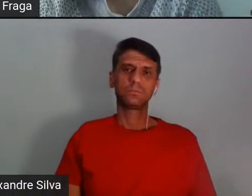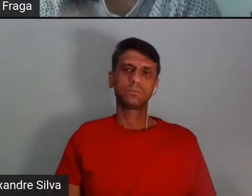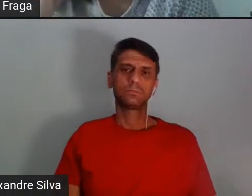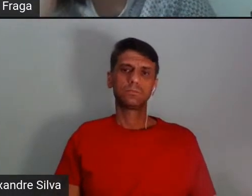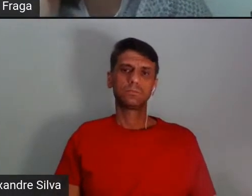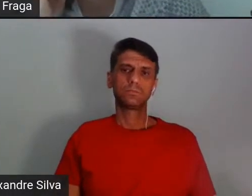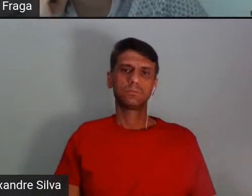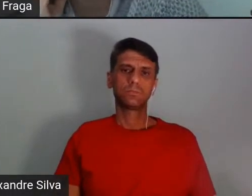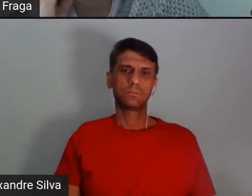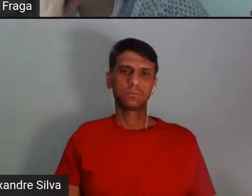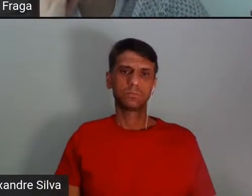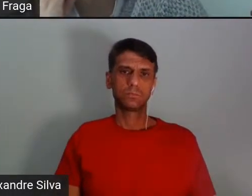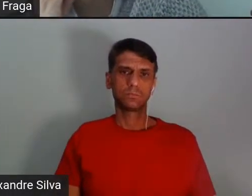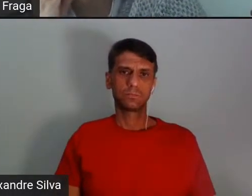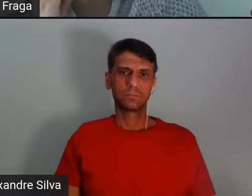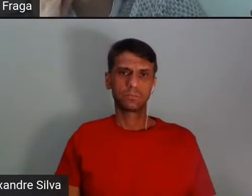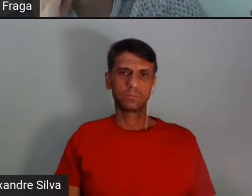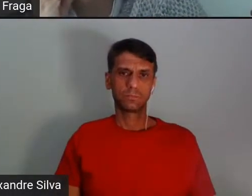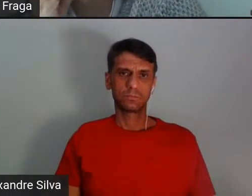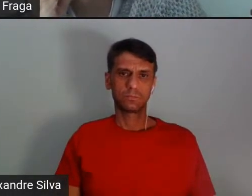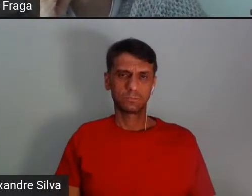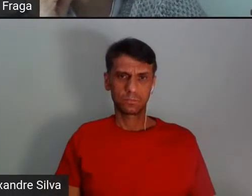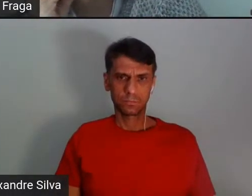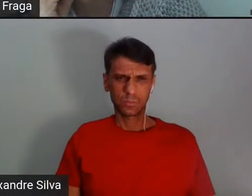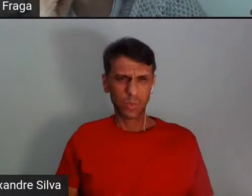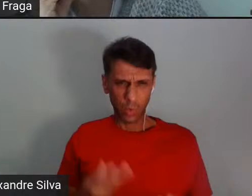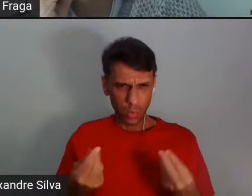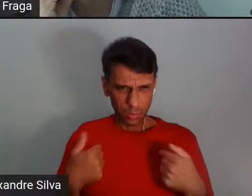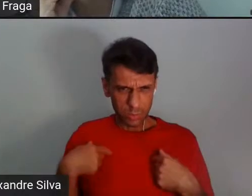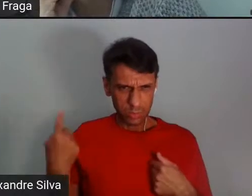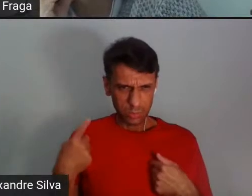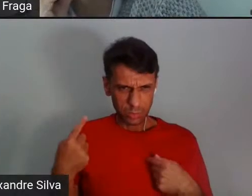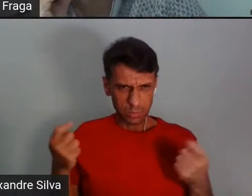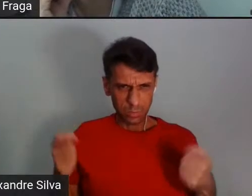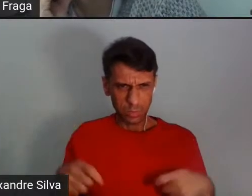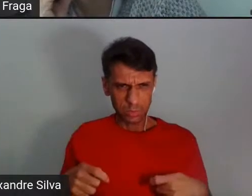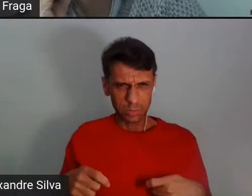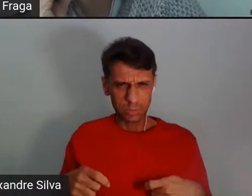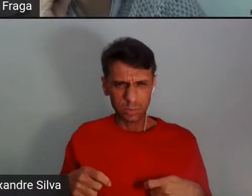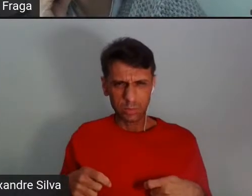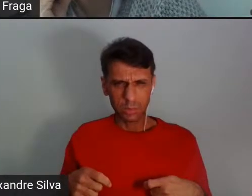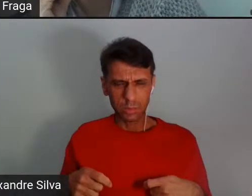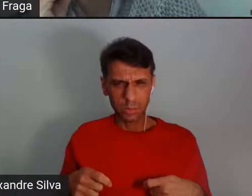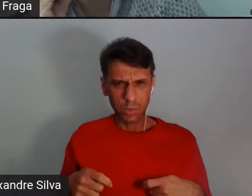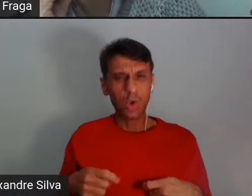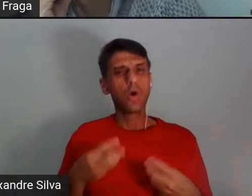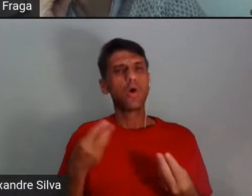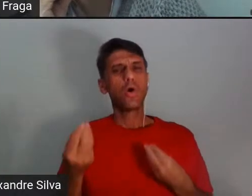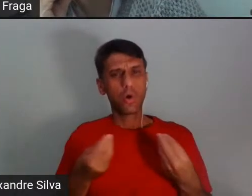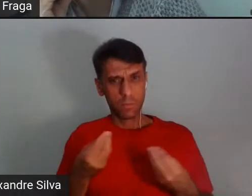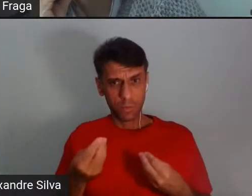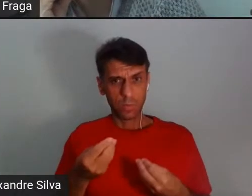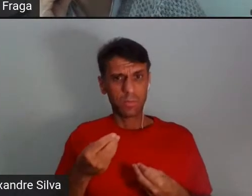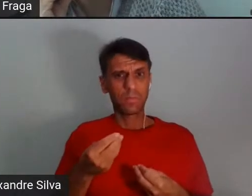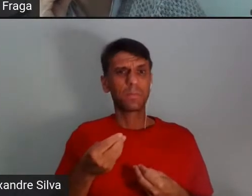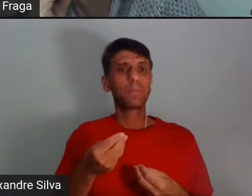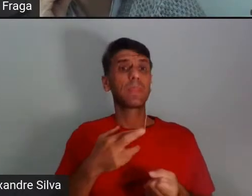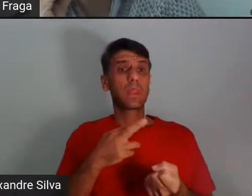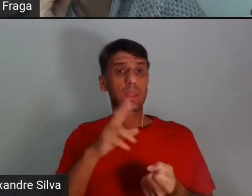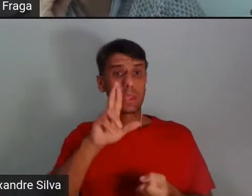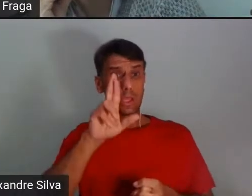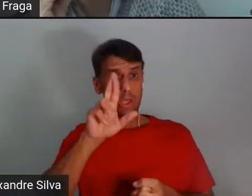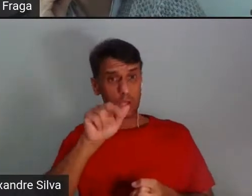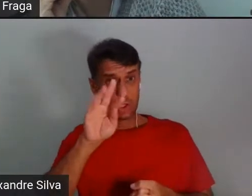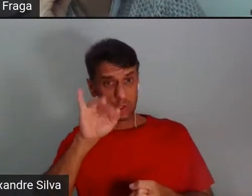Então, é... Como a gente pode... É, como que o ritmo do espaço e tempo contemporâneo rivaliza com